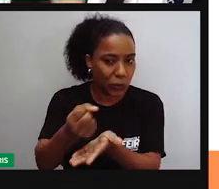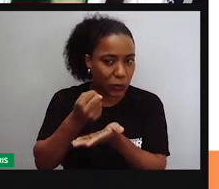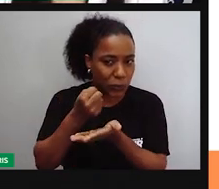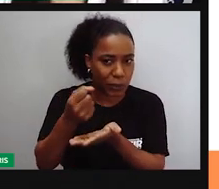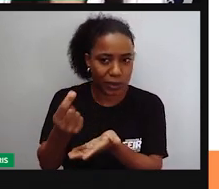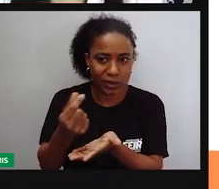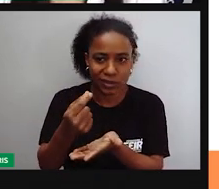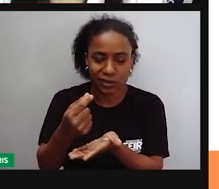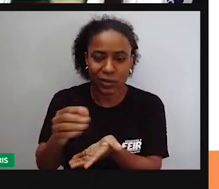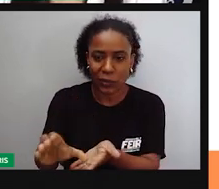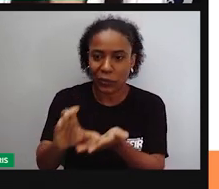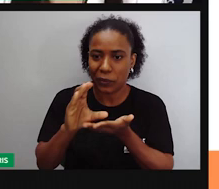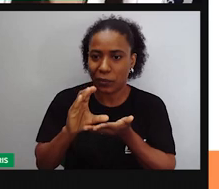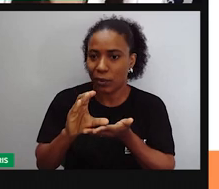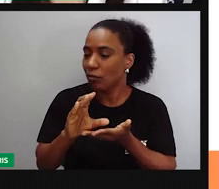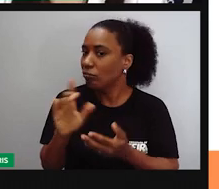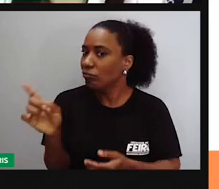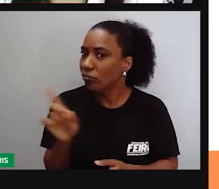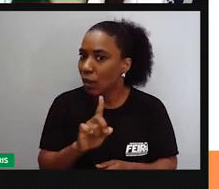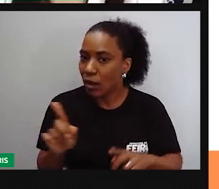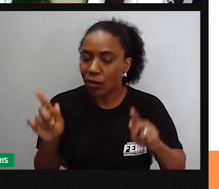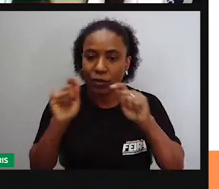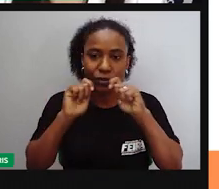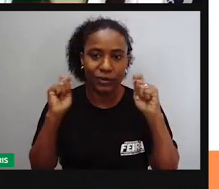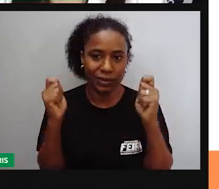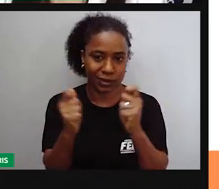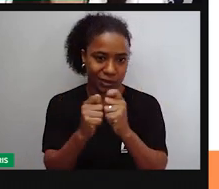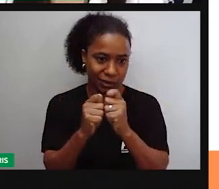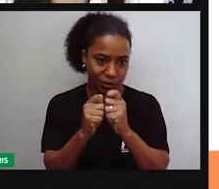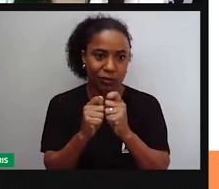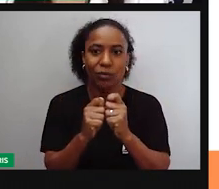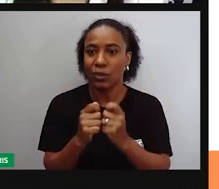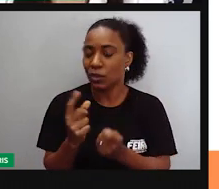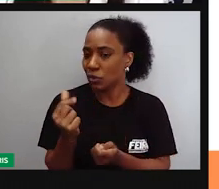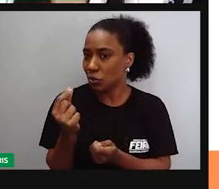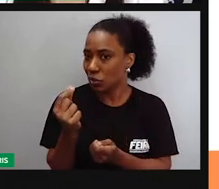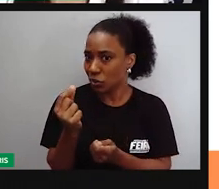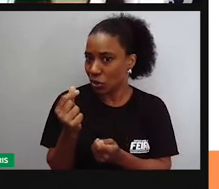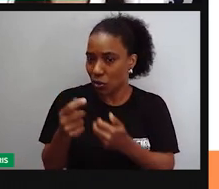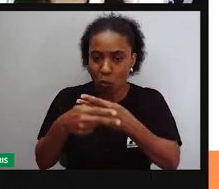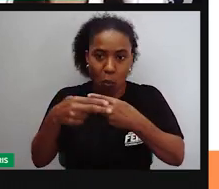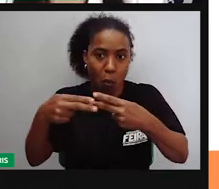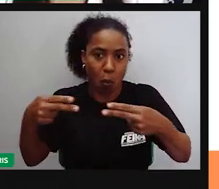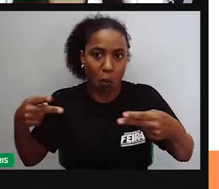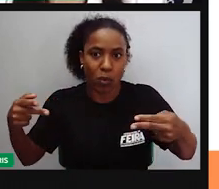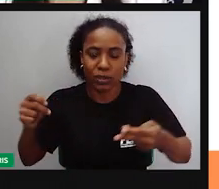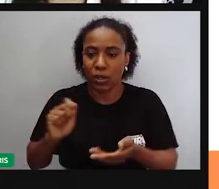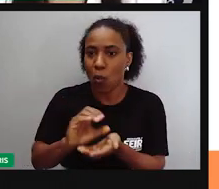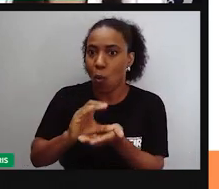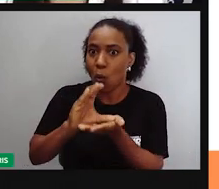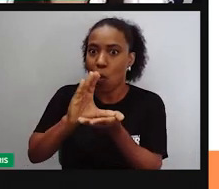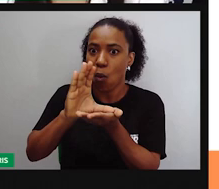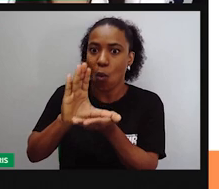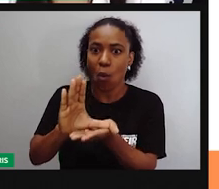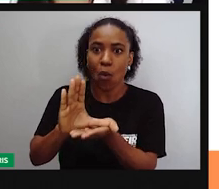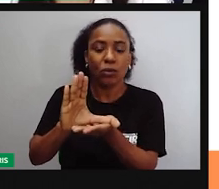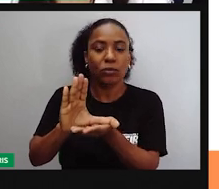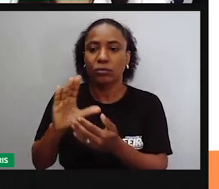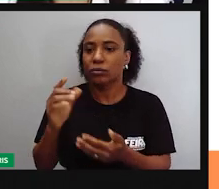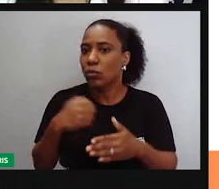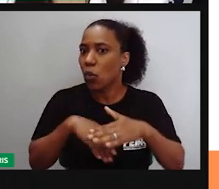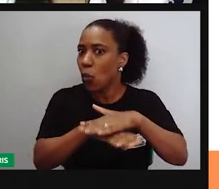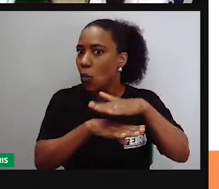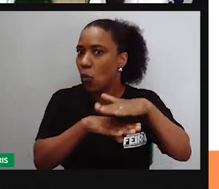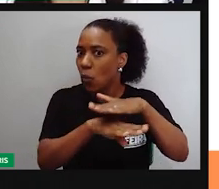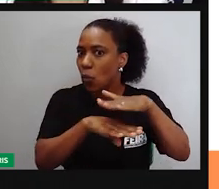intenção perante a lei. Elas não podem aí ter o acúmulo de bens. Então, as associações, elas até podem,